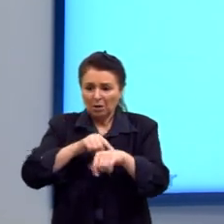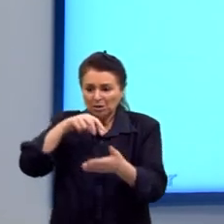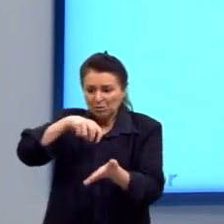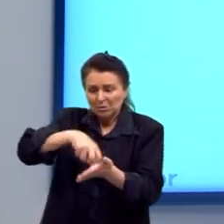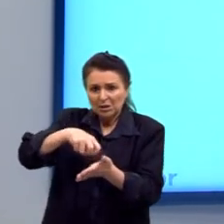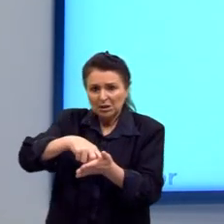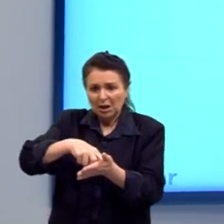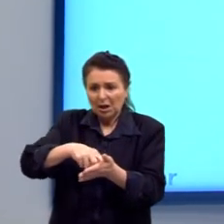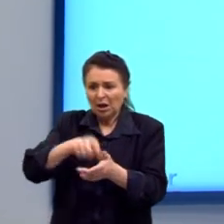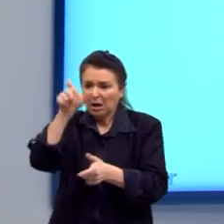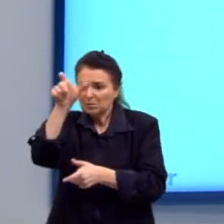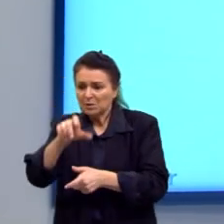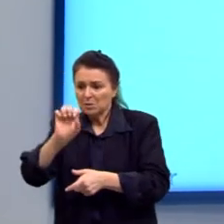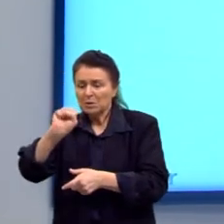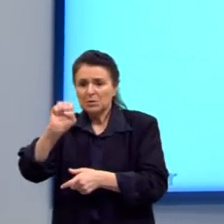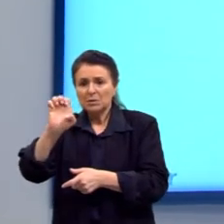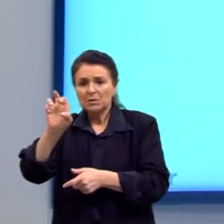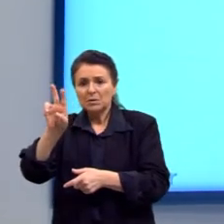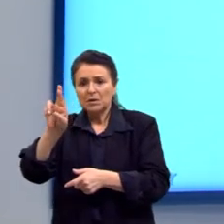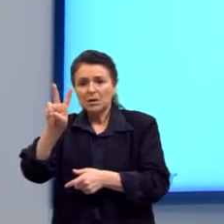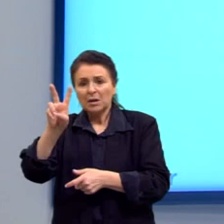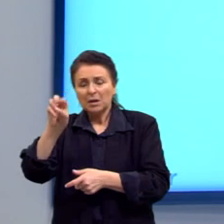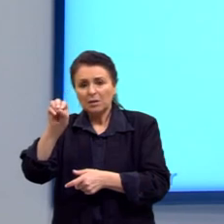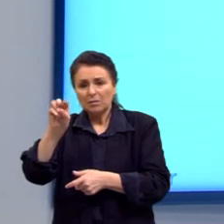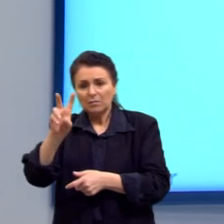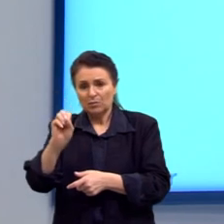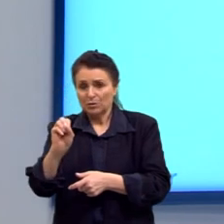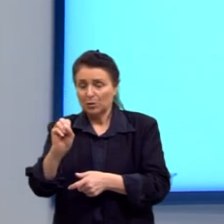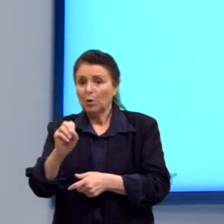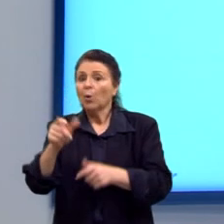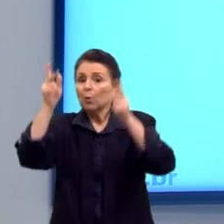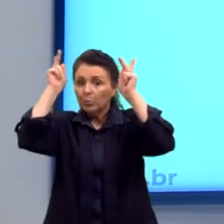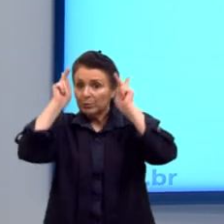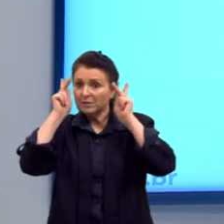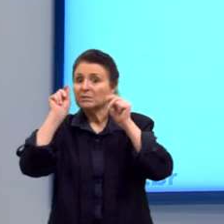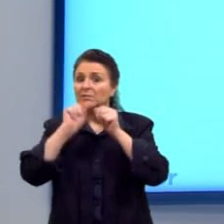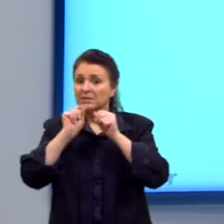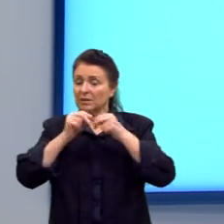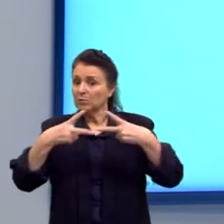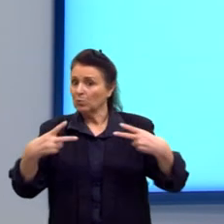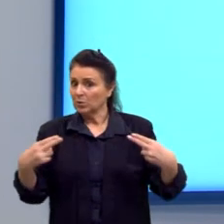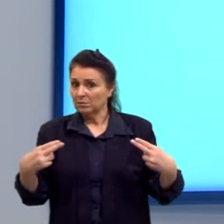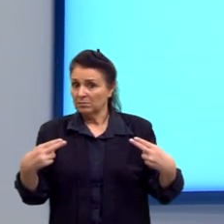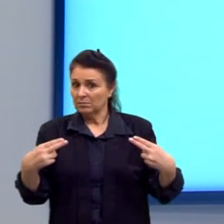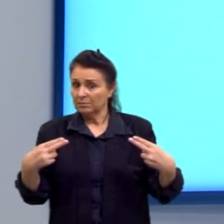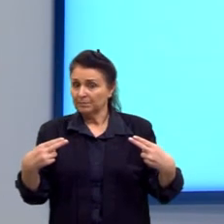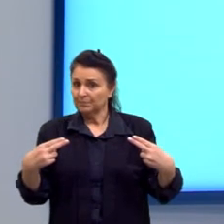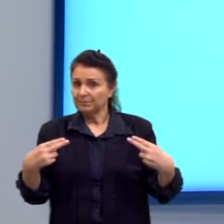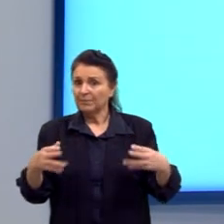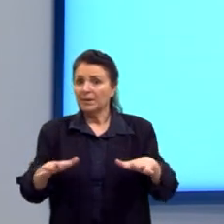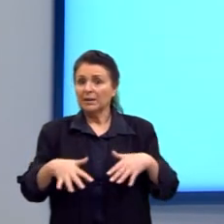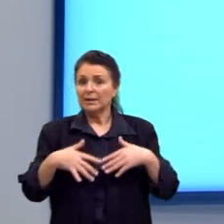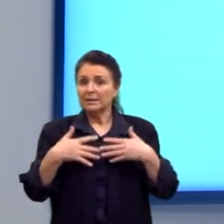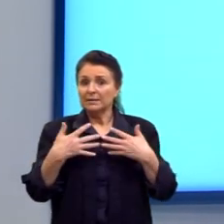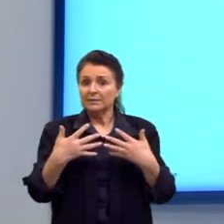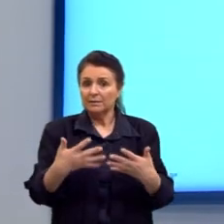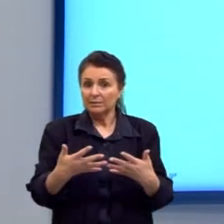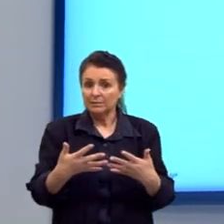não, porque o príncipe devia agir, não devia ser neutro, e os servos já eram no momento passado do antigo regime. Então, olha só,